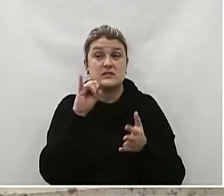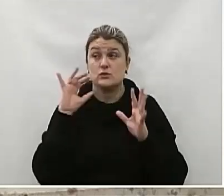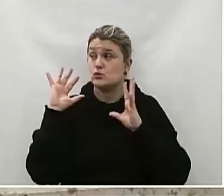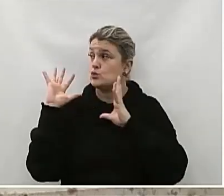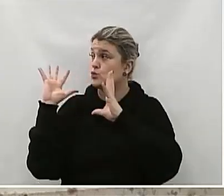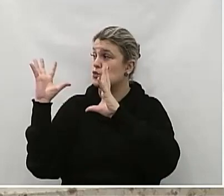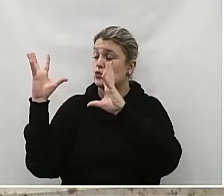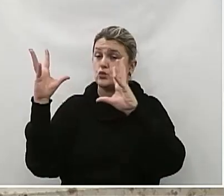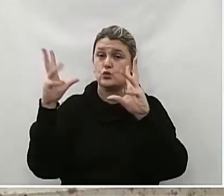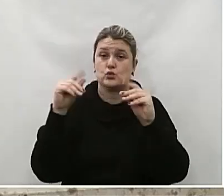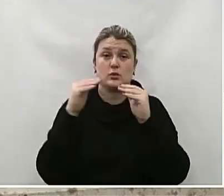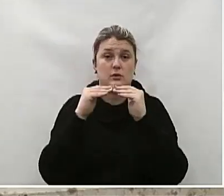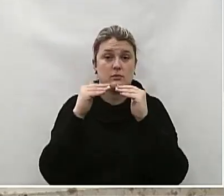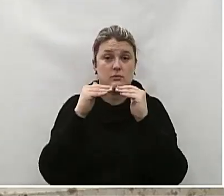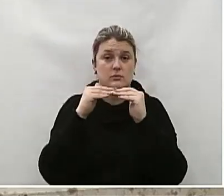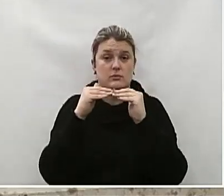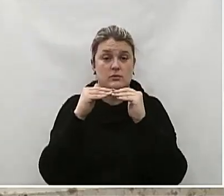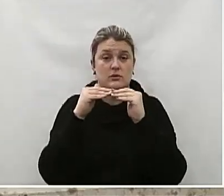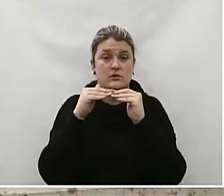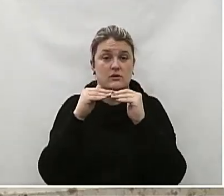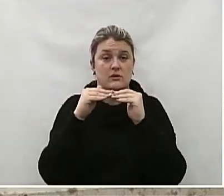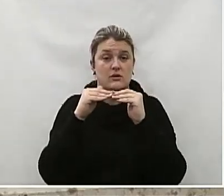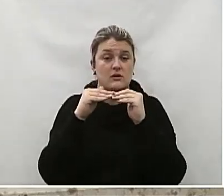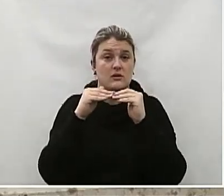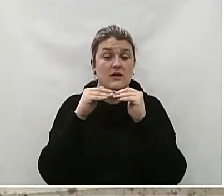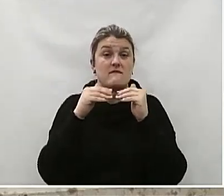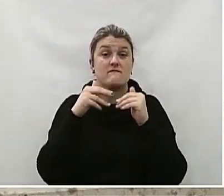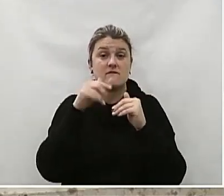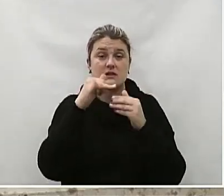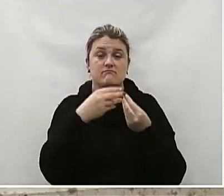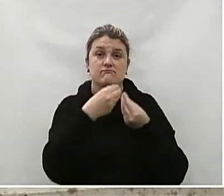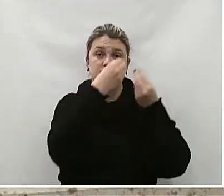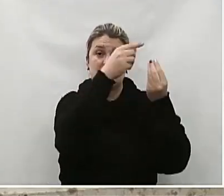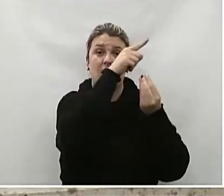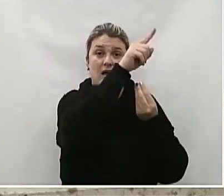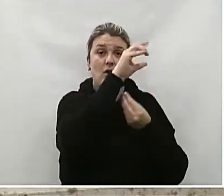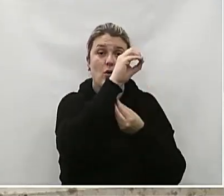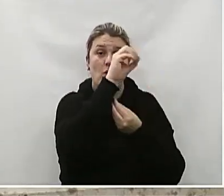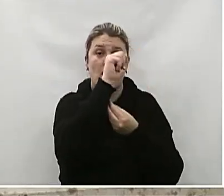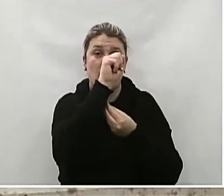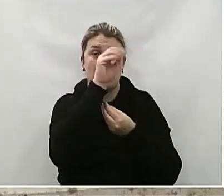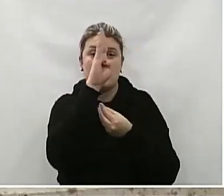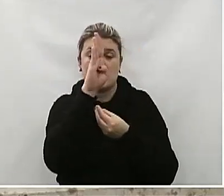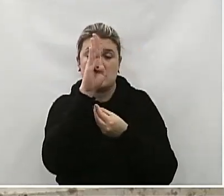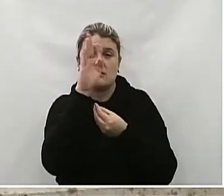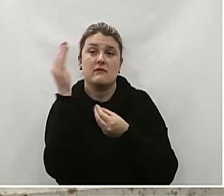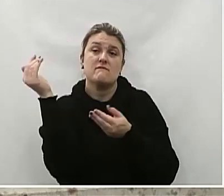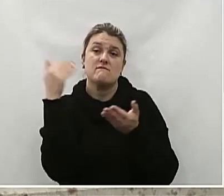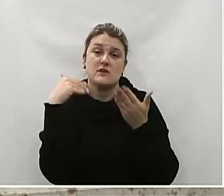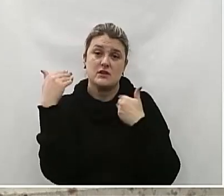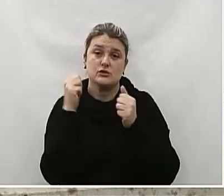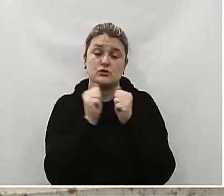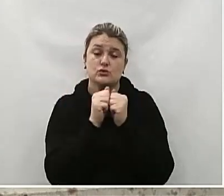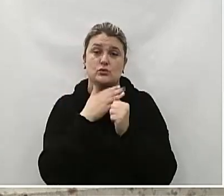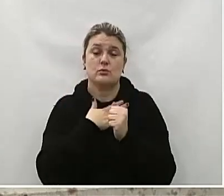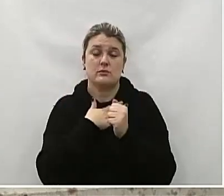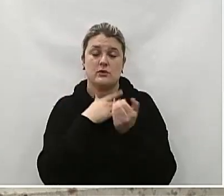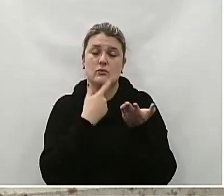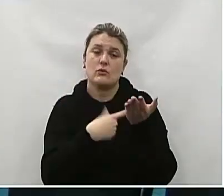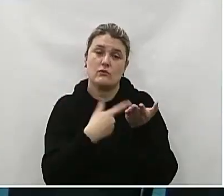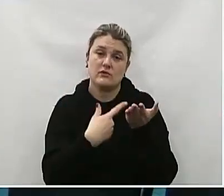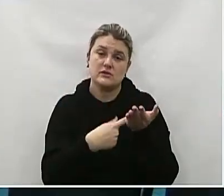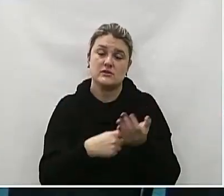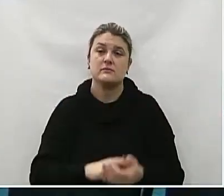todos E estará sendo Entregue na OB E estendo também O convite aos vereadores Que quiserem fazer Parte nesse momento Muito obrigado